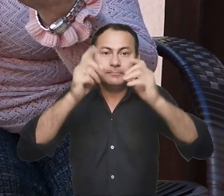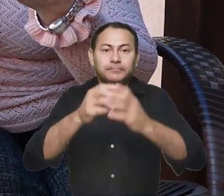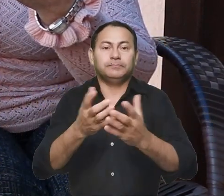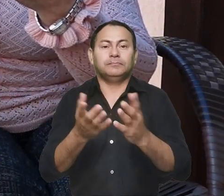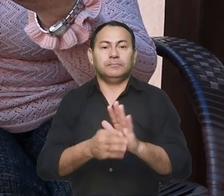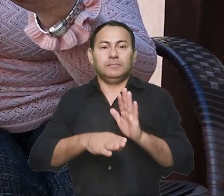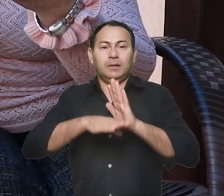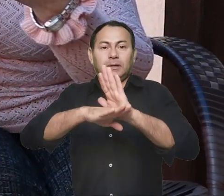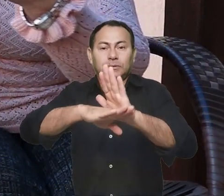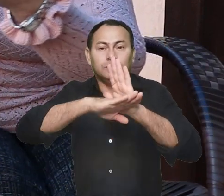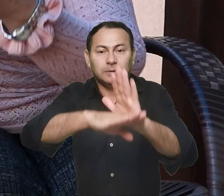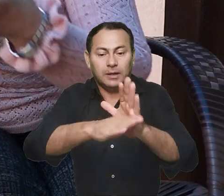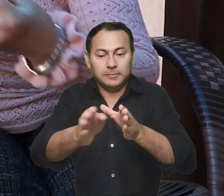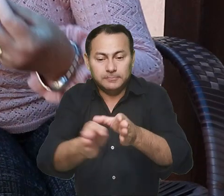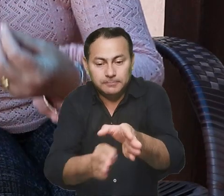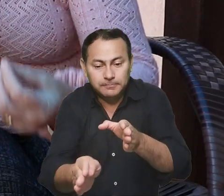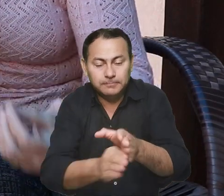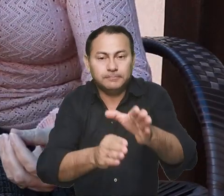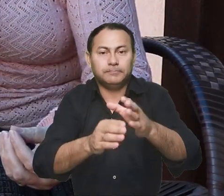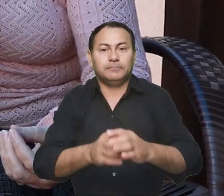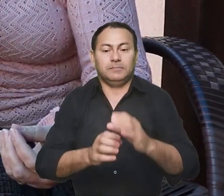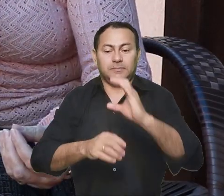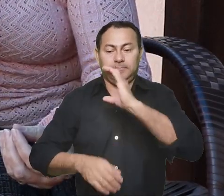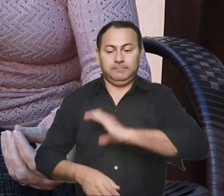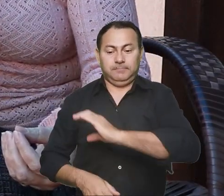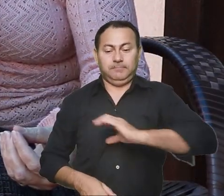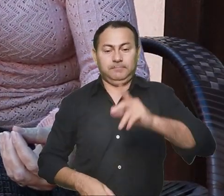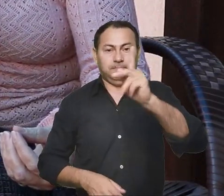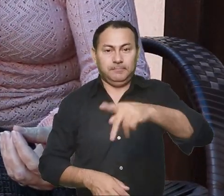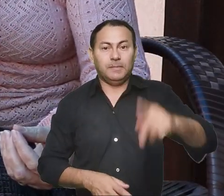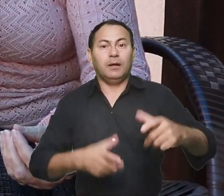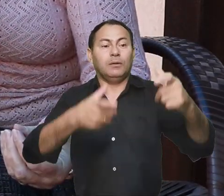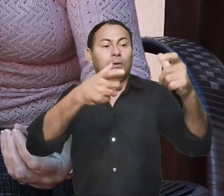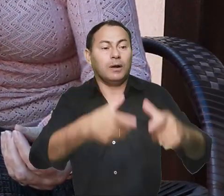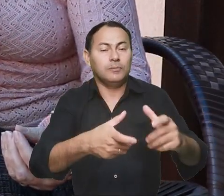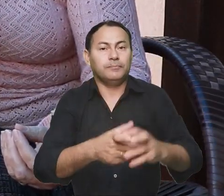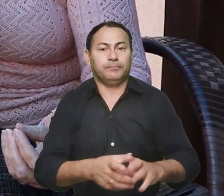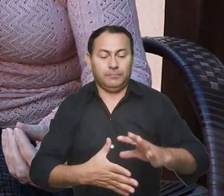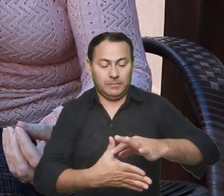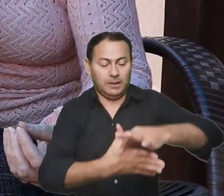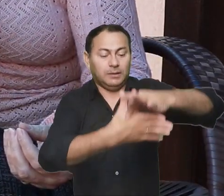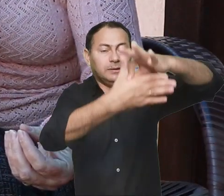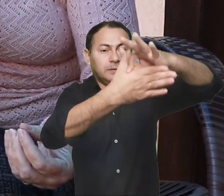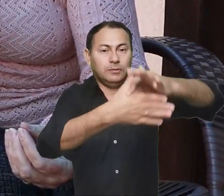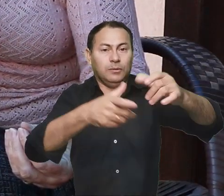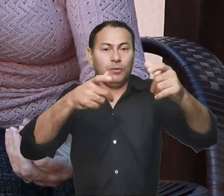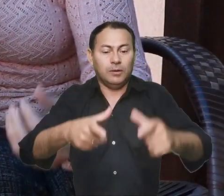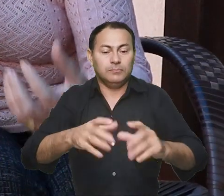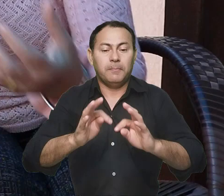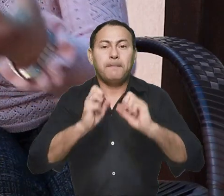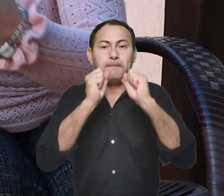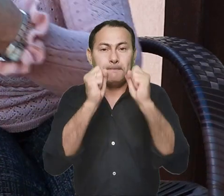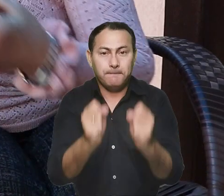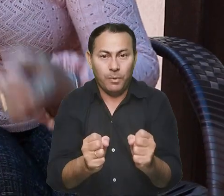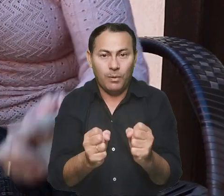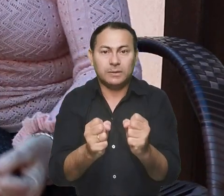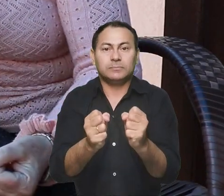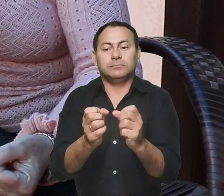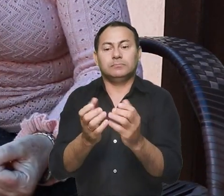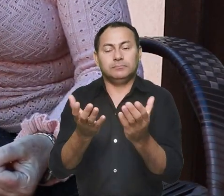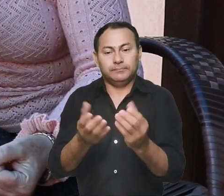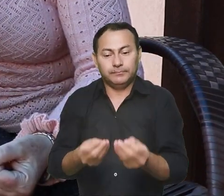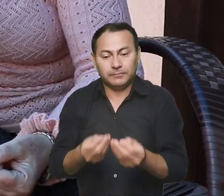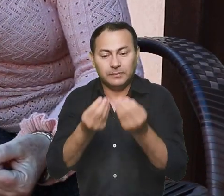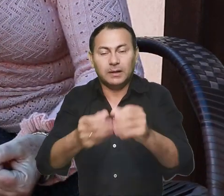de ajudar na formação de catequistas locais, de líderes locais, para que possam,